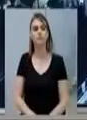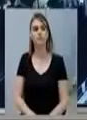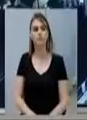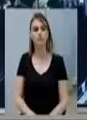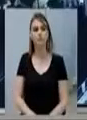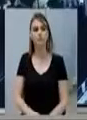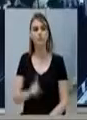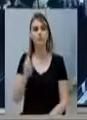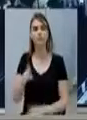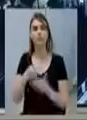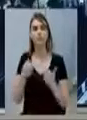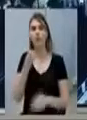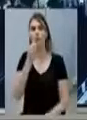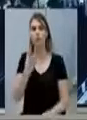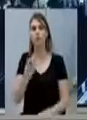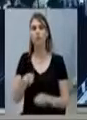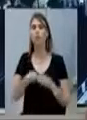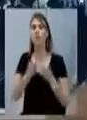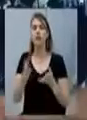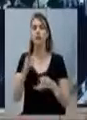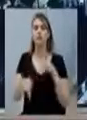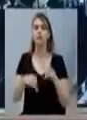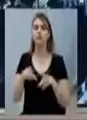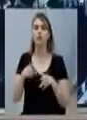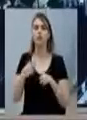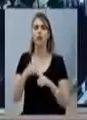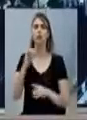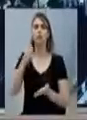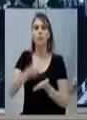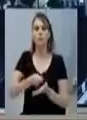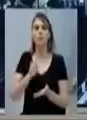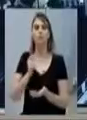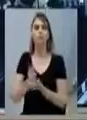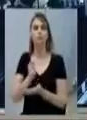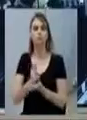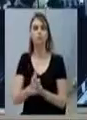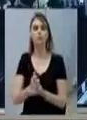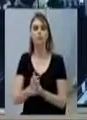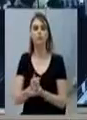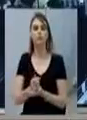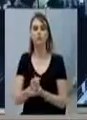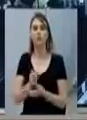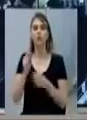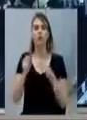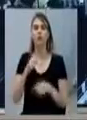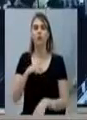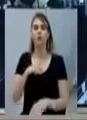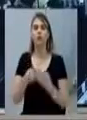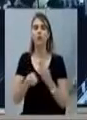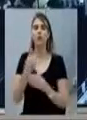É um benefício que é dado à nossa população pelos impostos que paga, pelo que gera para o nosso município.